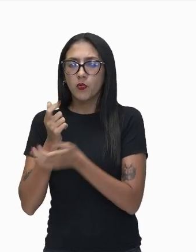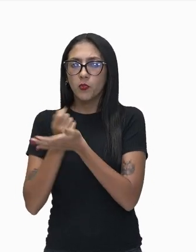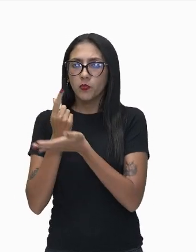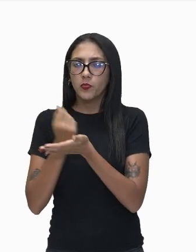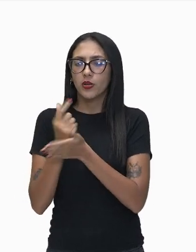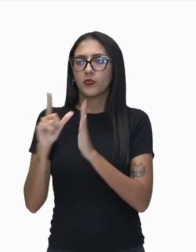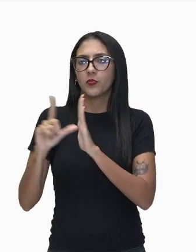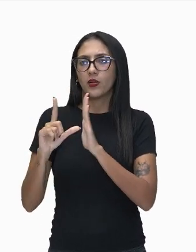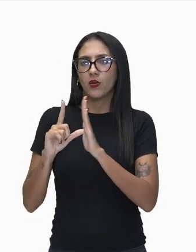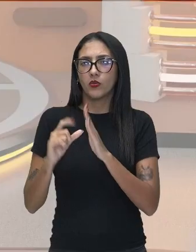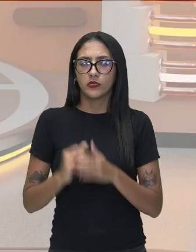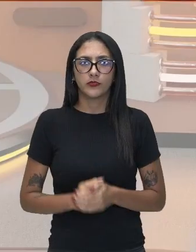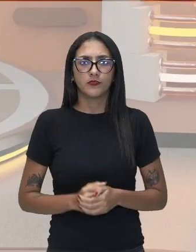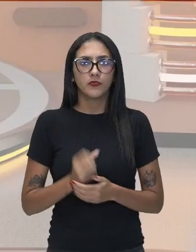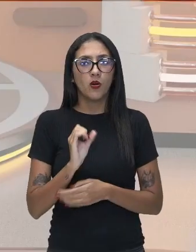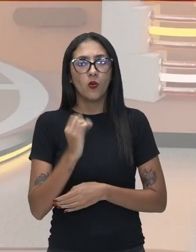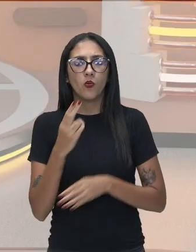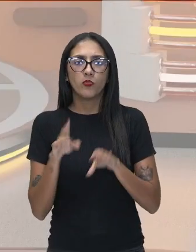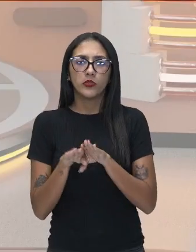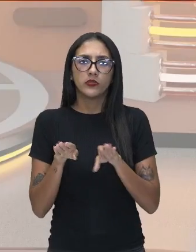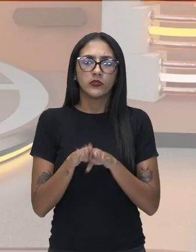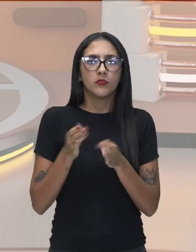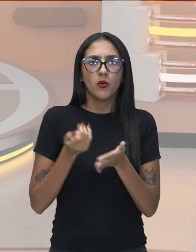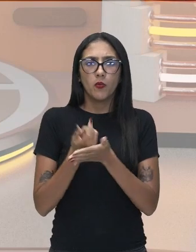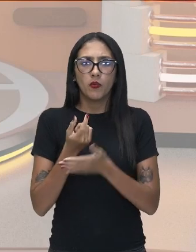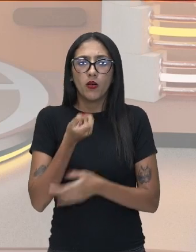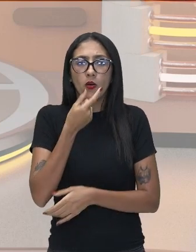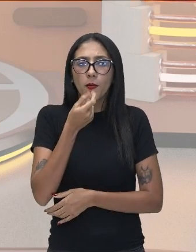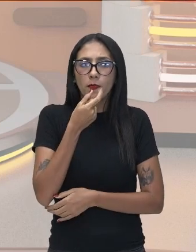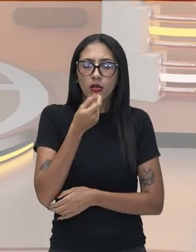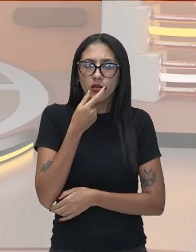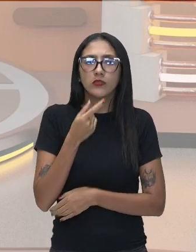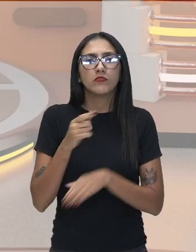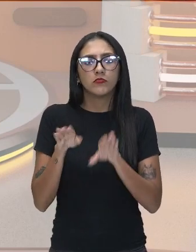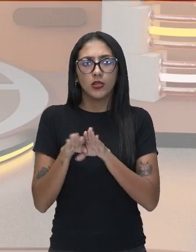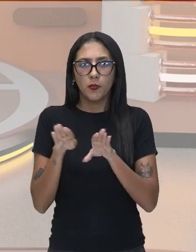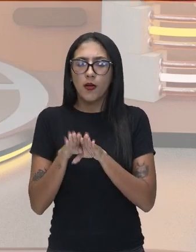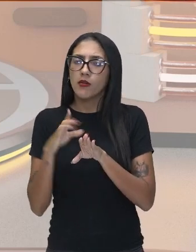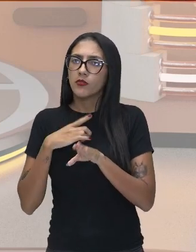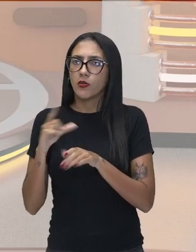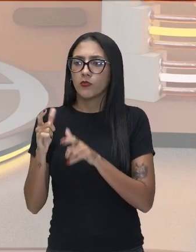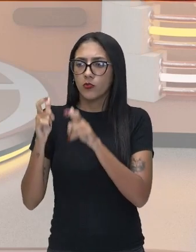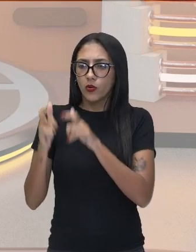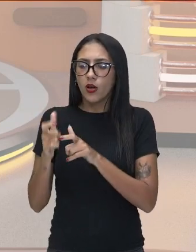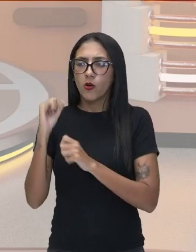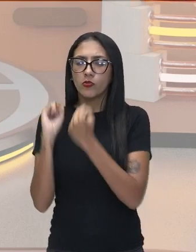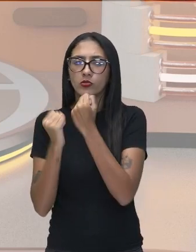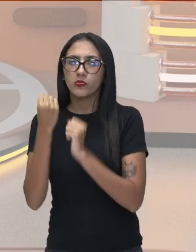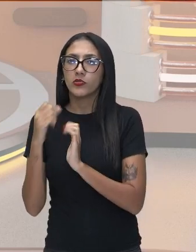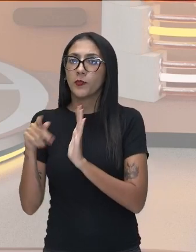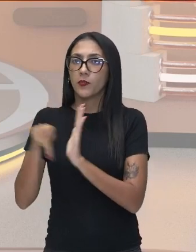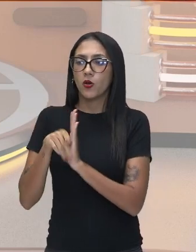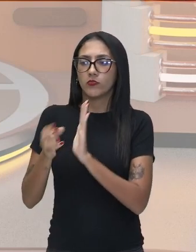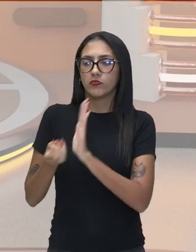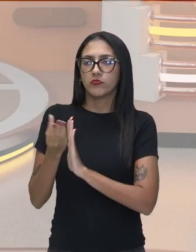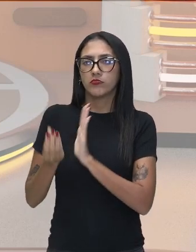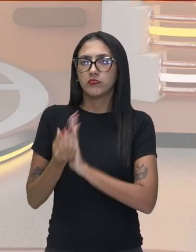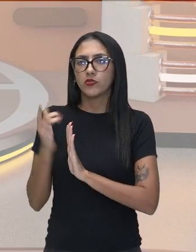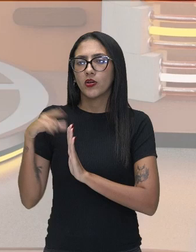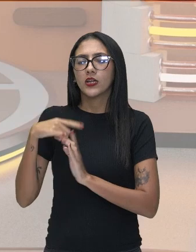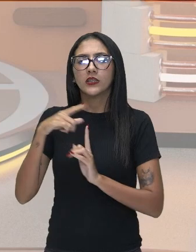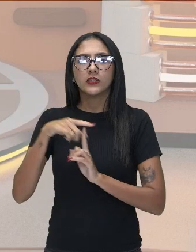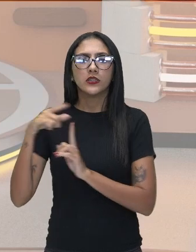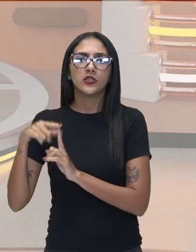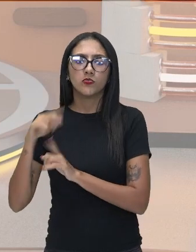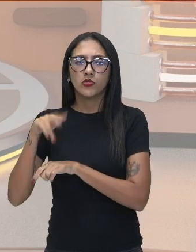necessidade de utilizar medicamentos, esse tipo de indústria é aquela responsável por fabricar esse medicamento que